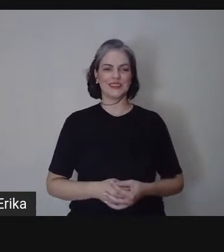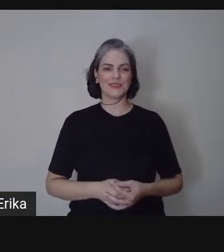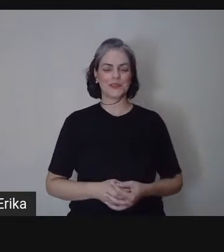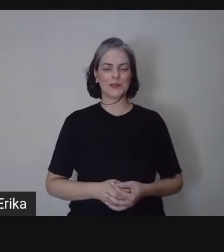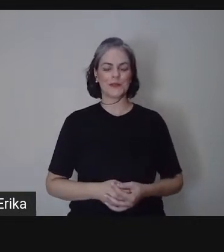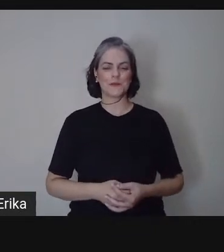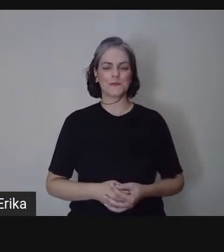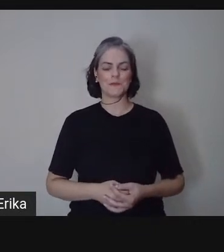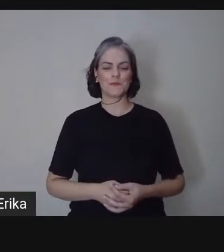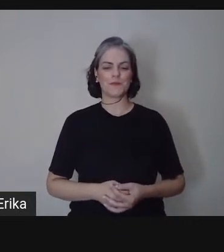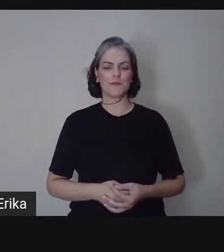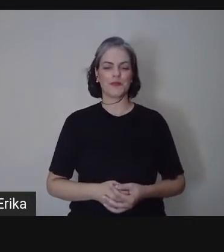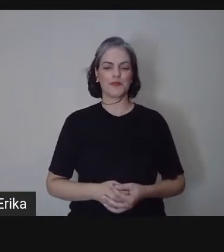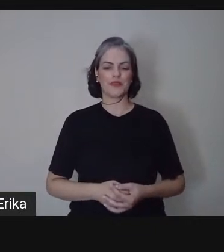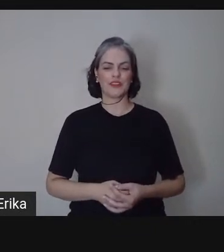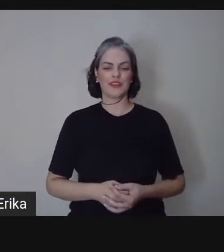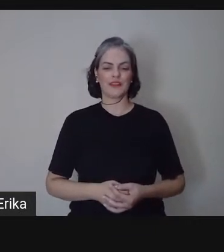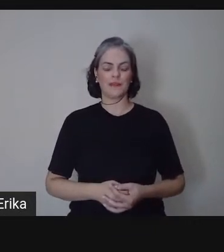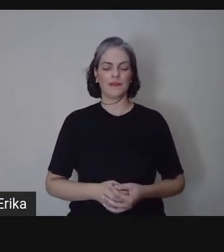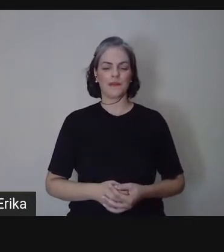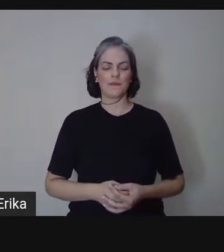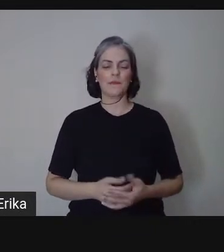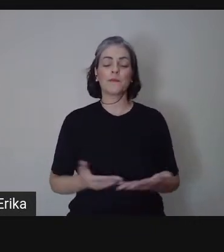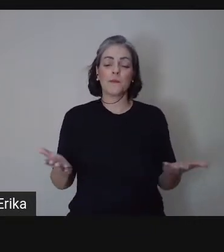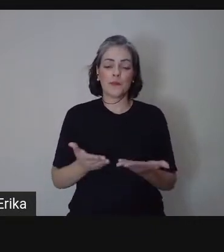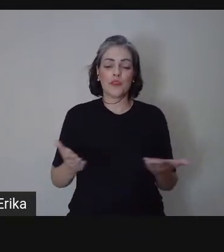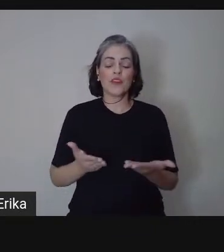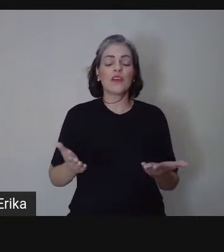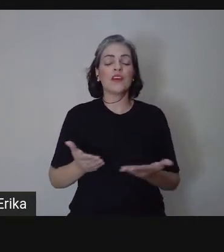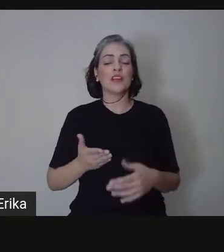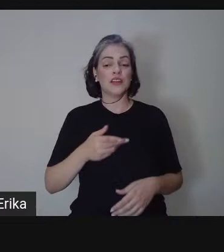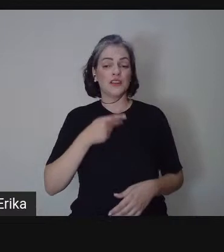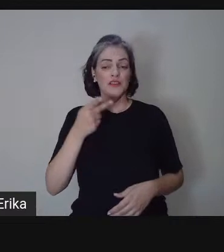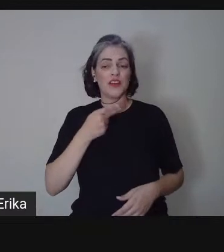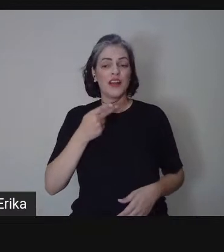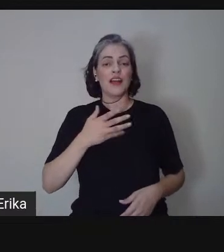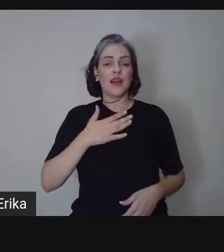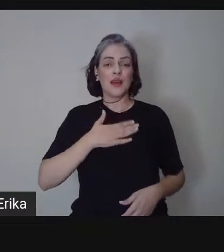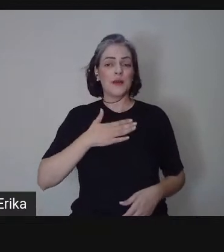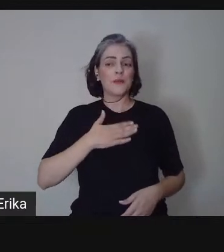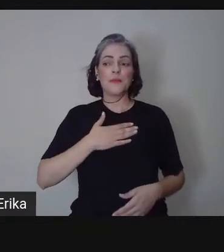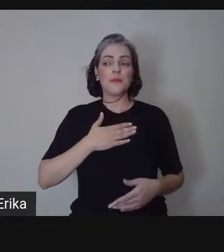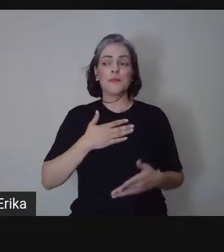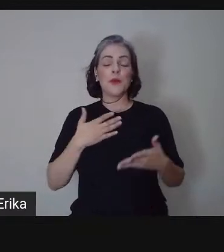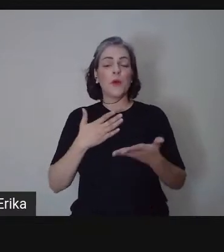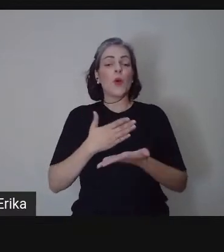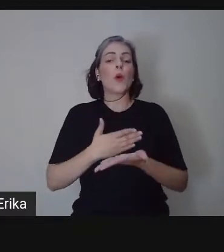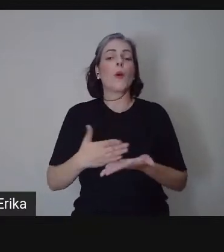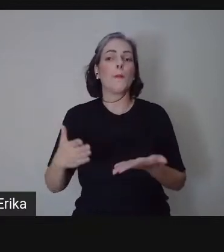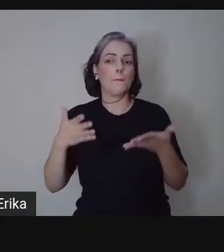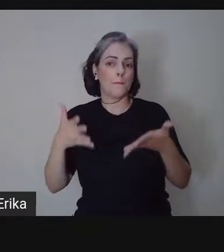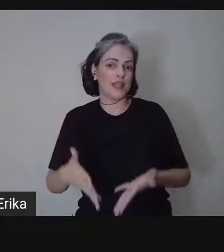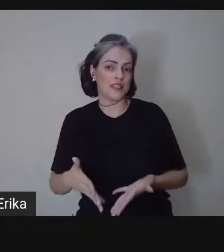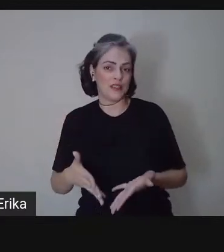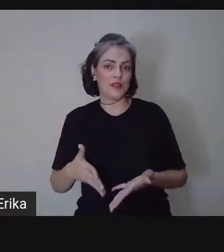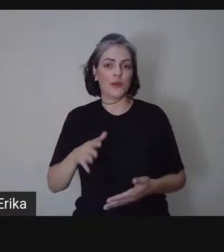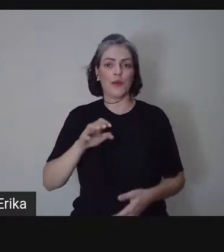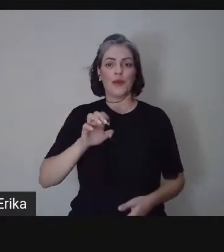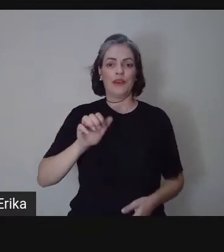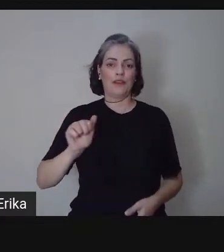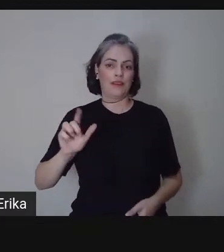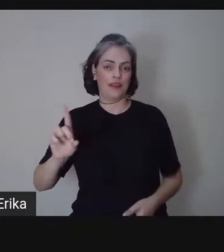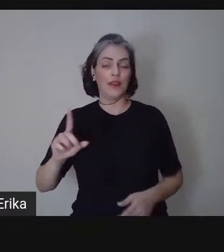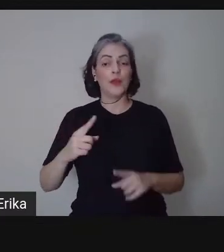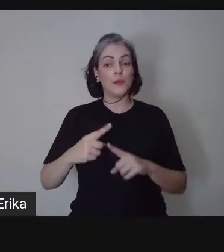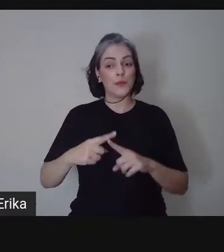e eu queria falar um pouquinho também sobre a minha entrada no EAD, porque a Fernanda